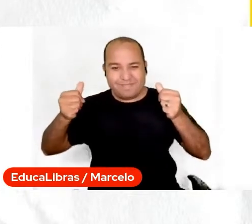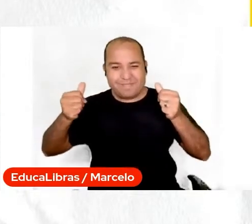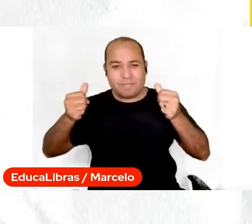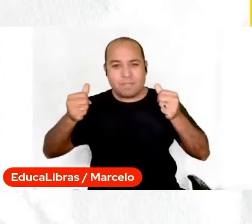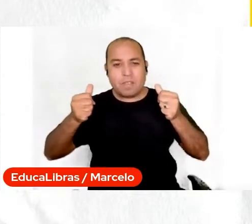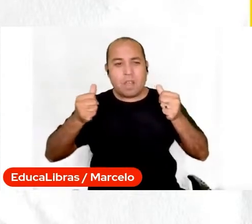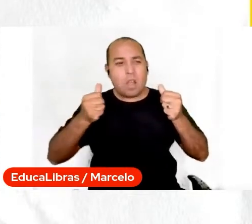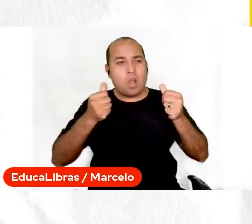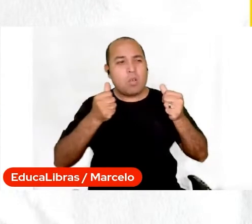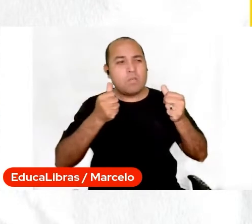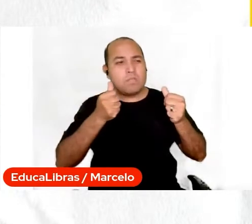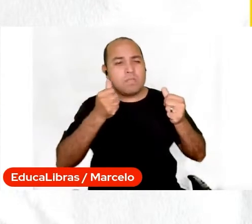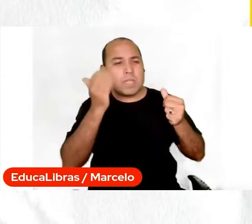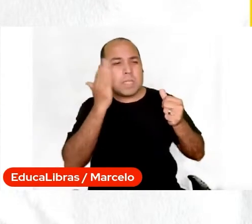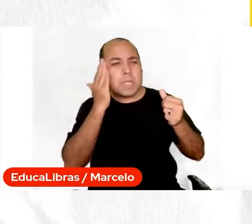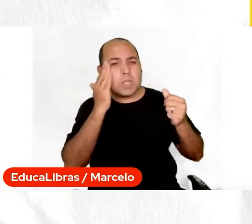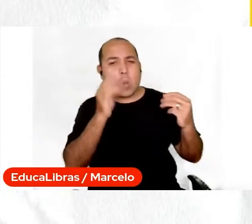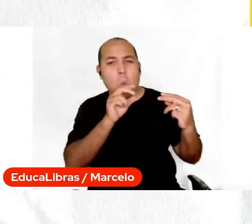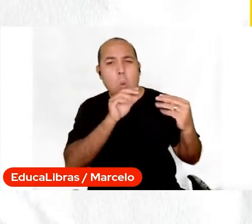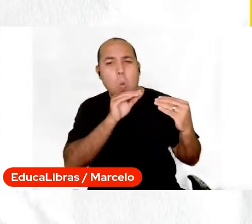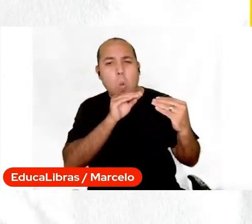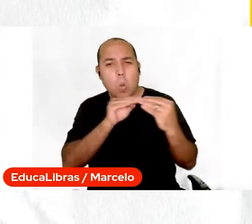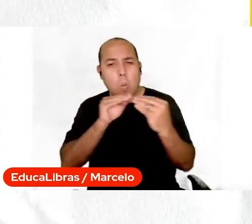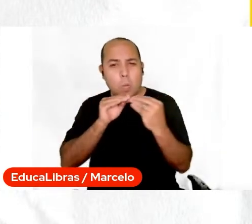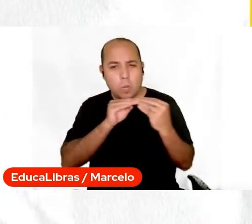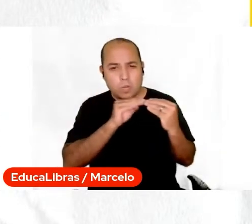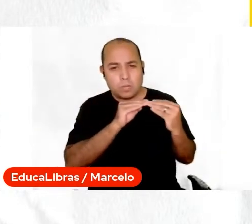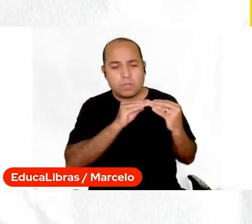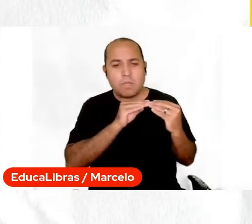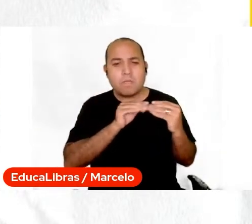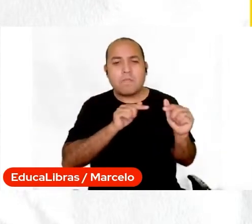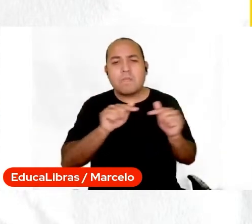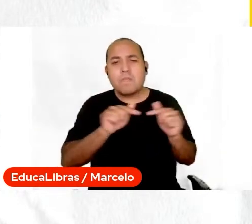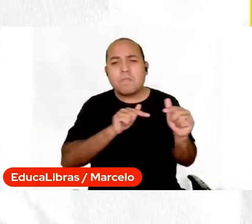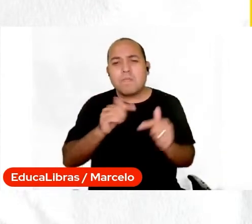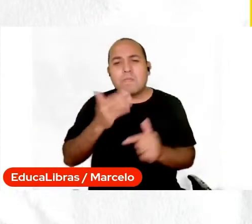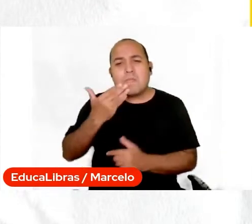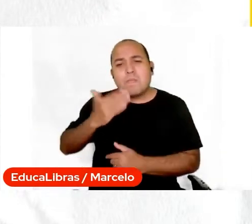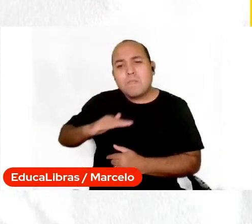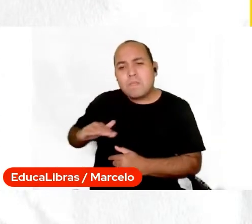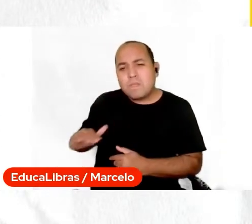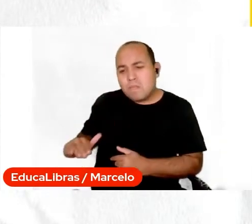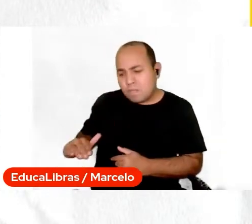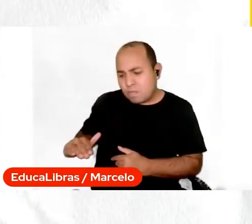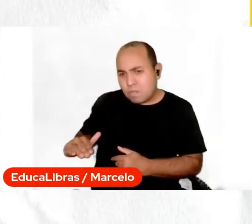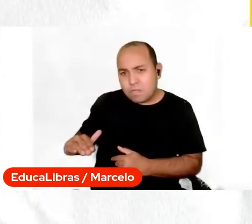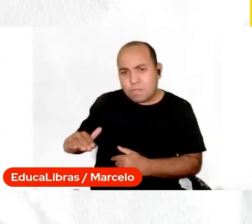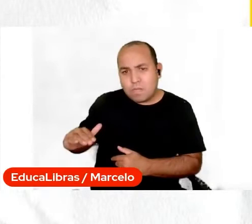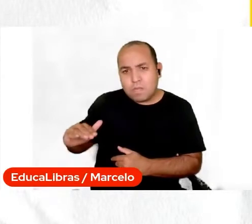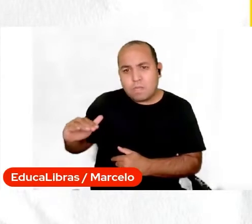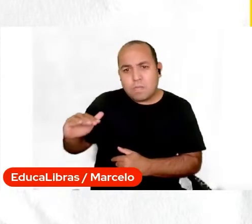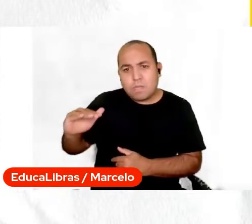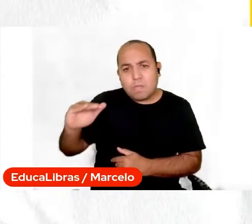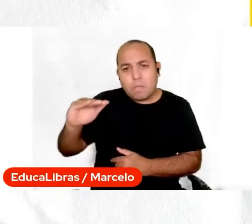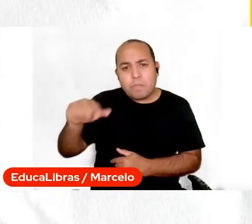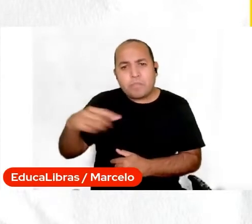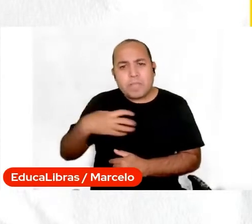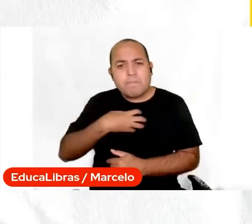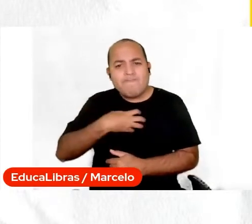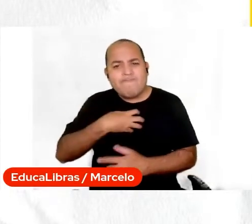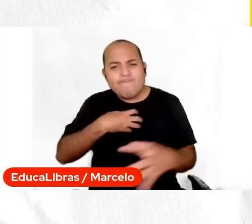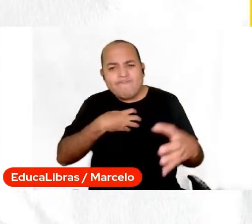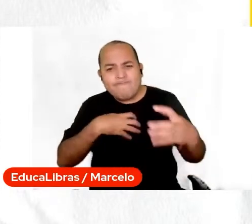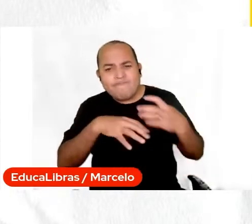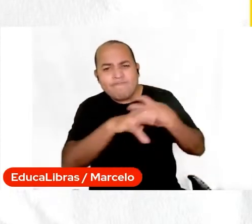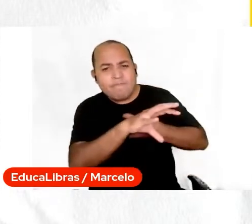do trabalhar desde os anos, desde sempre, o que é o outro, como a gente